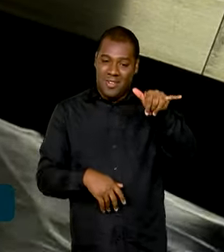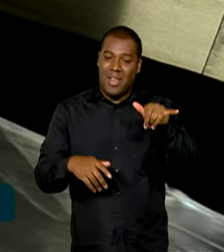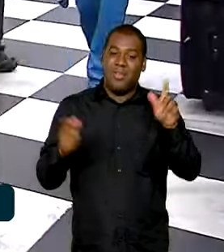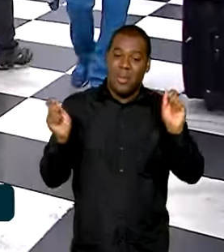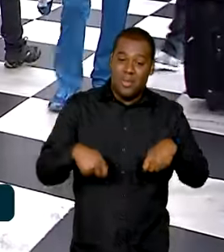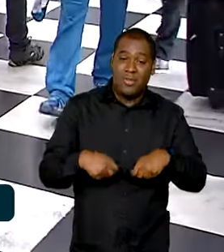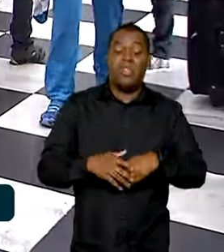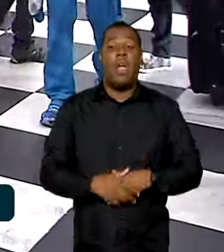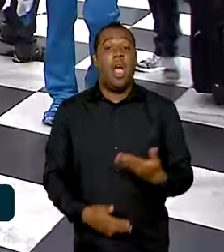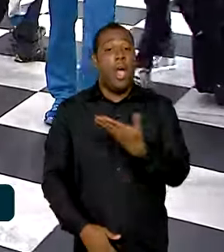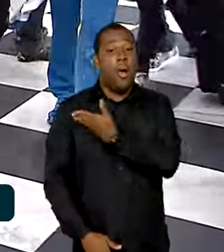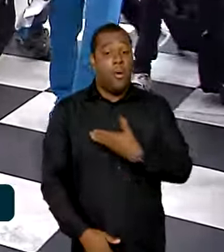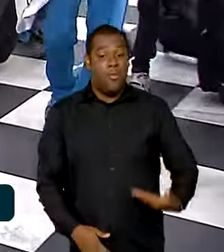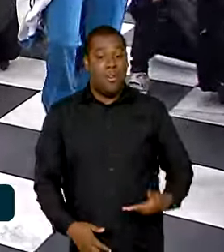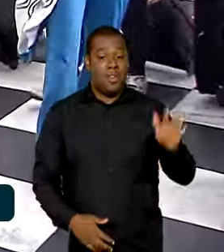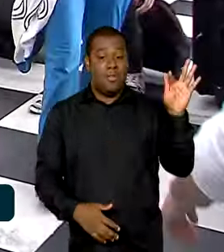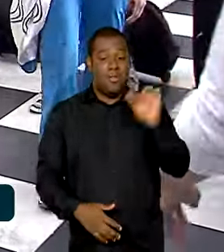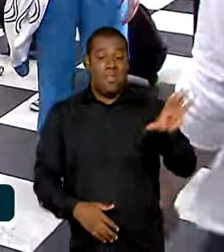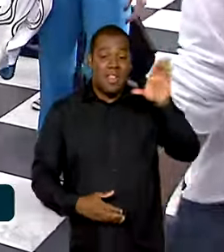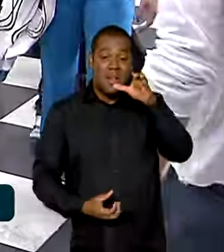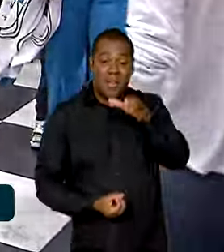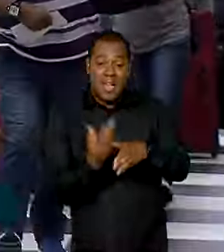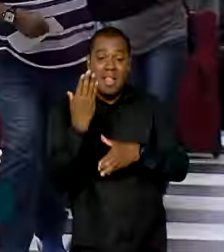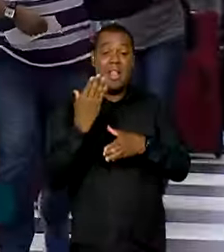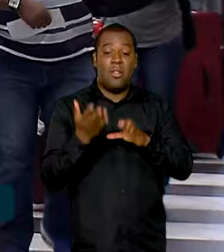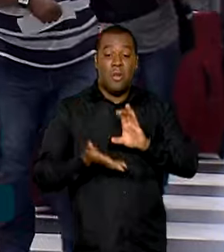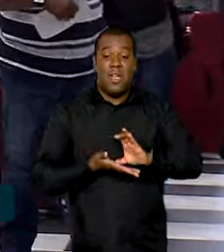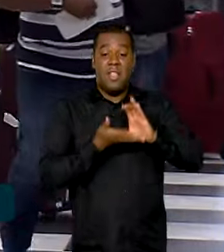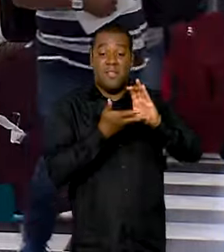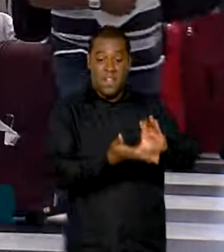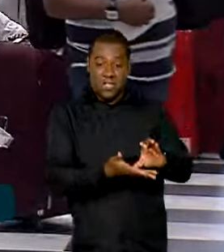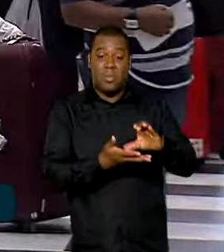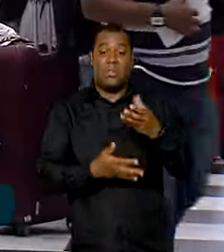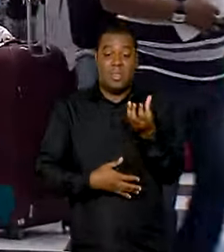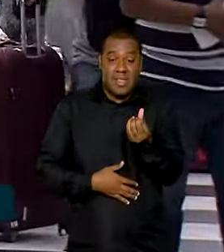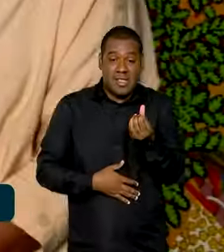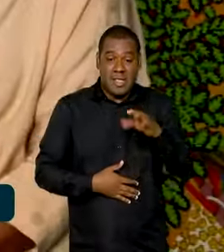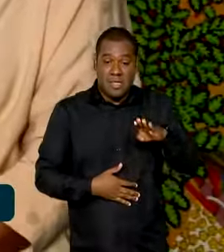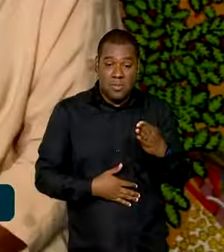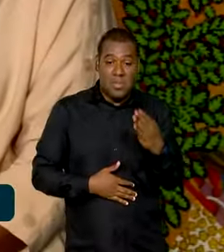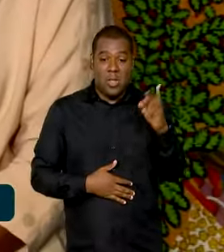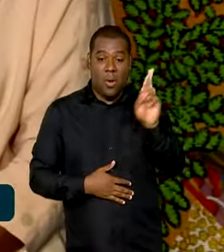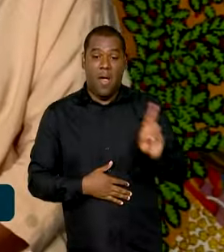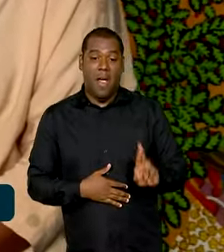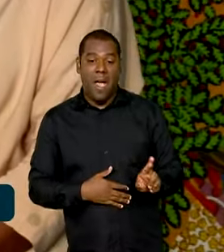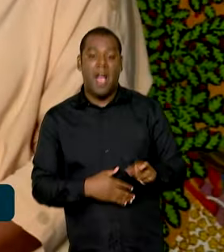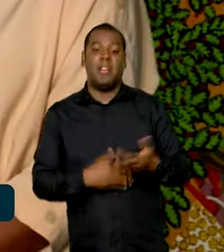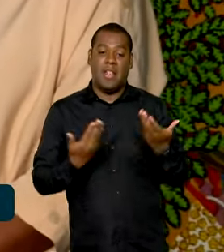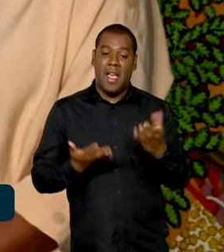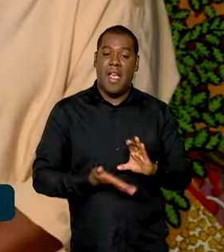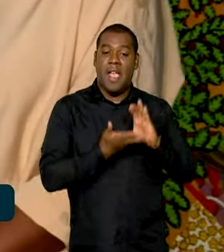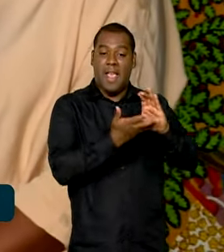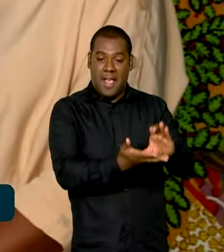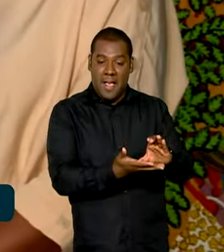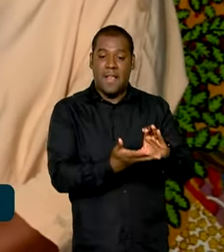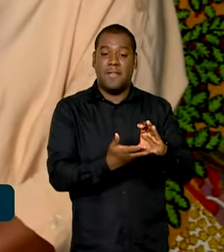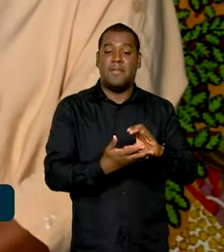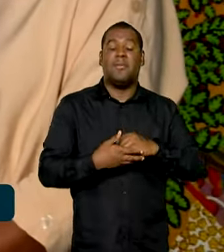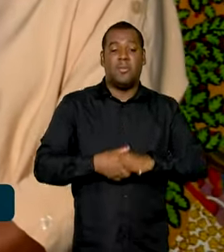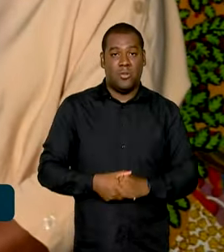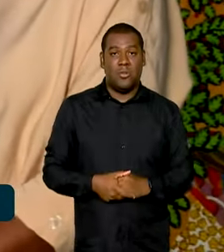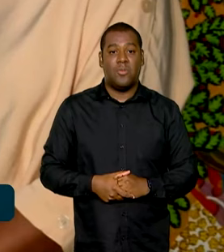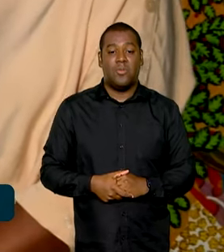fundo de até R$ 6 bilhões para financiar companhias aéreas do país. Segundo o ministro de Portos e